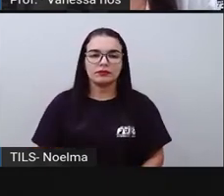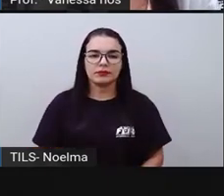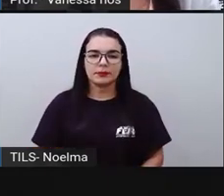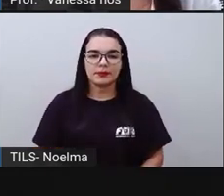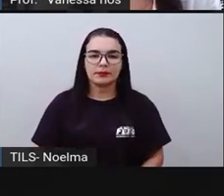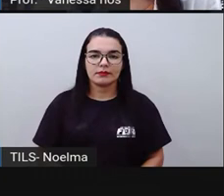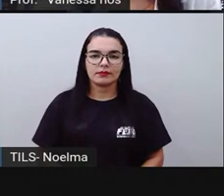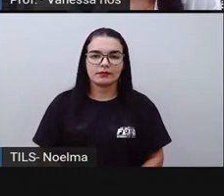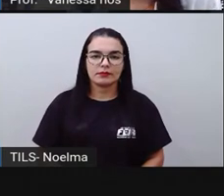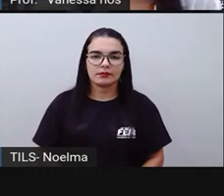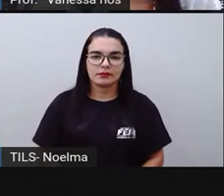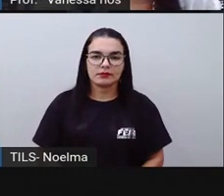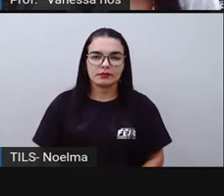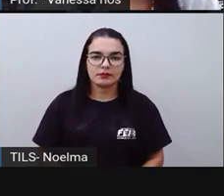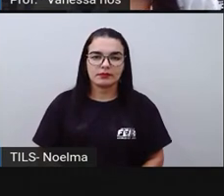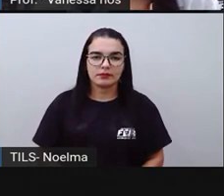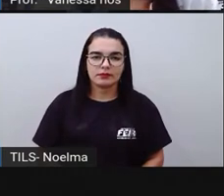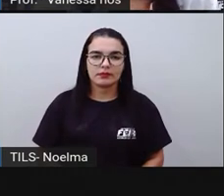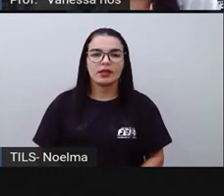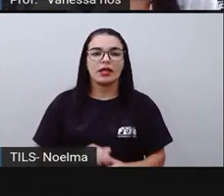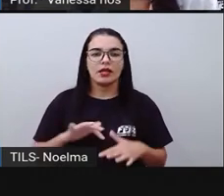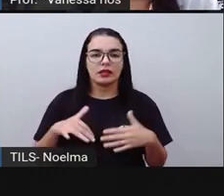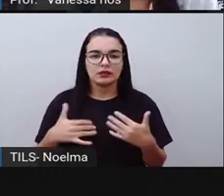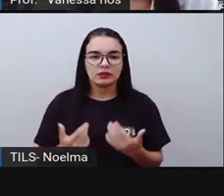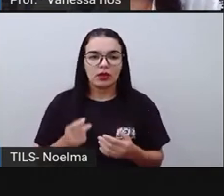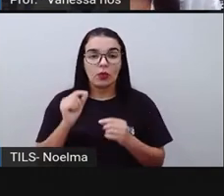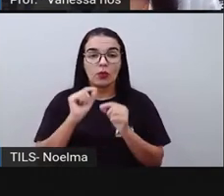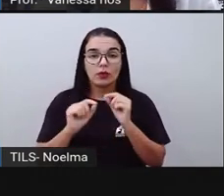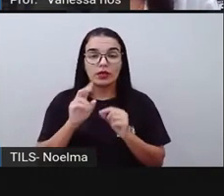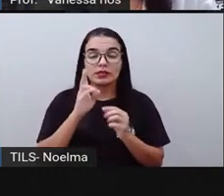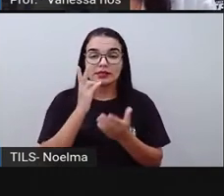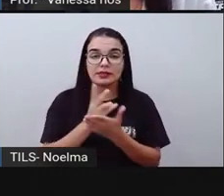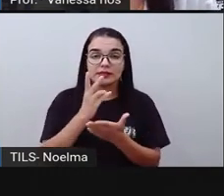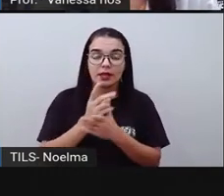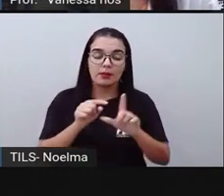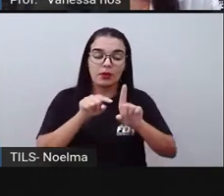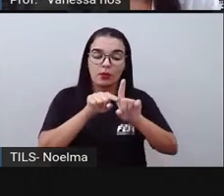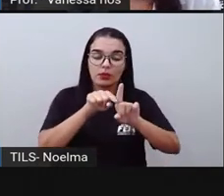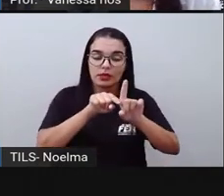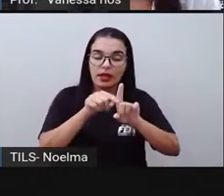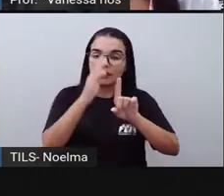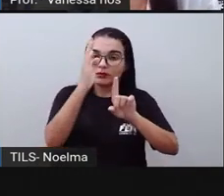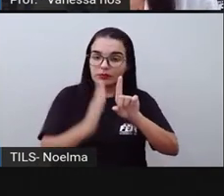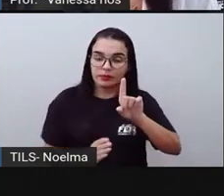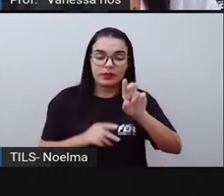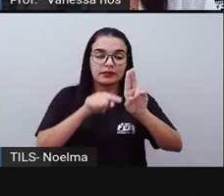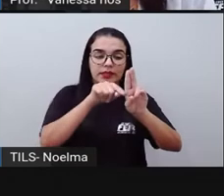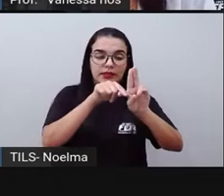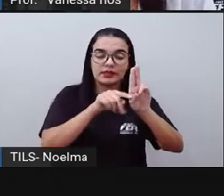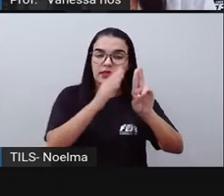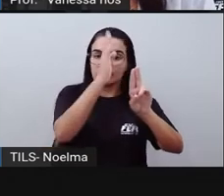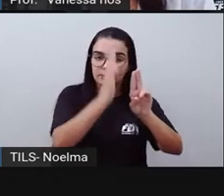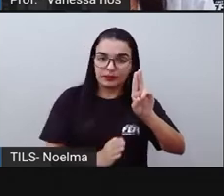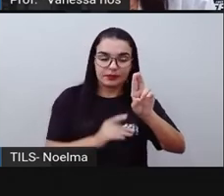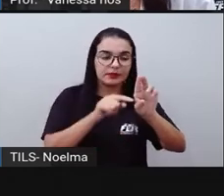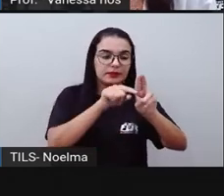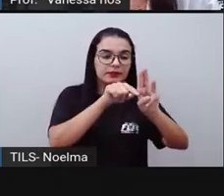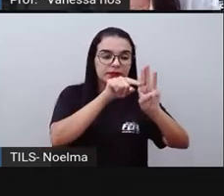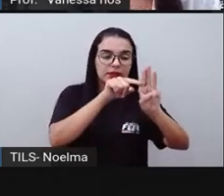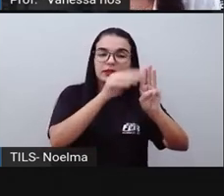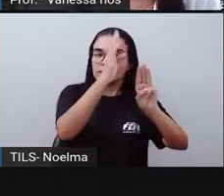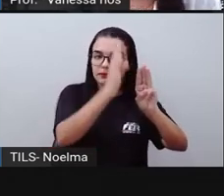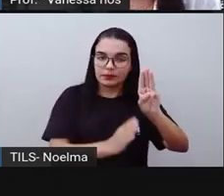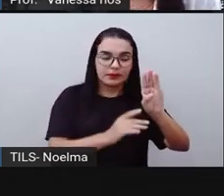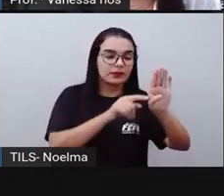número maior em cima do número menor, colocando unidade sobre unidade, dezena sobre dezena,